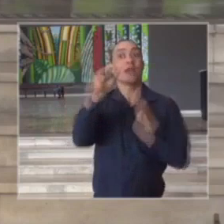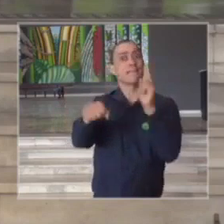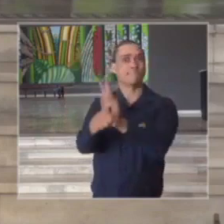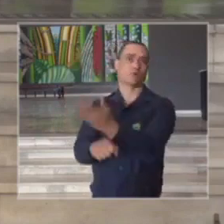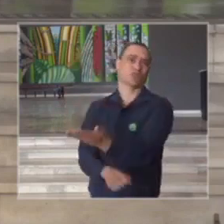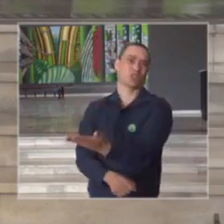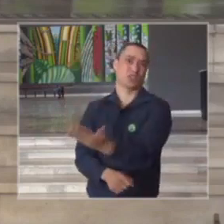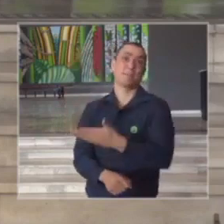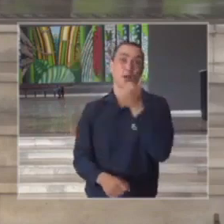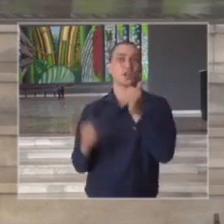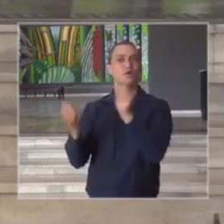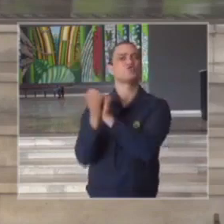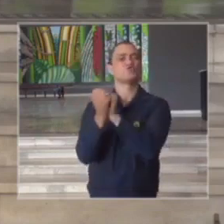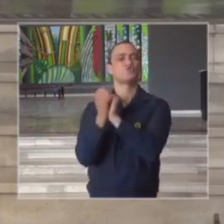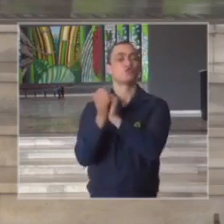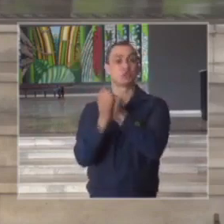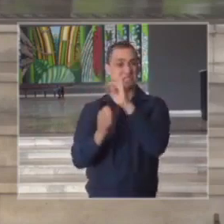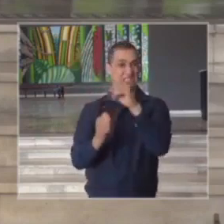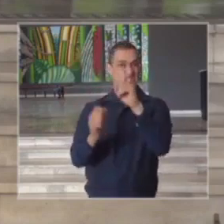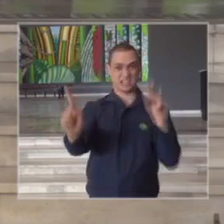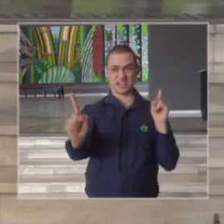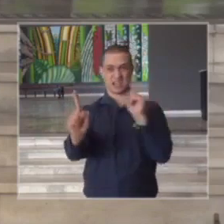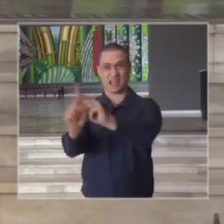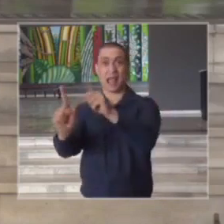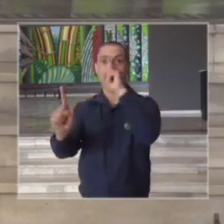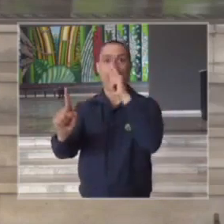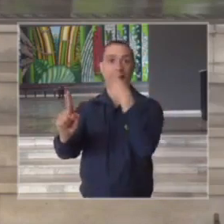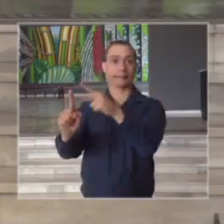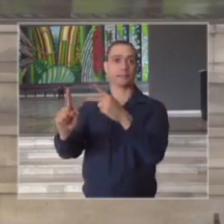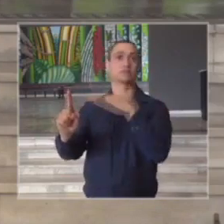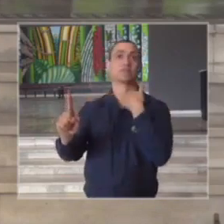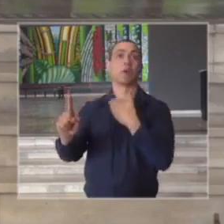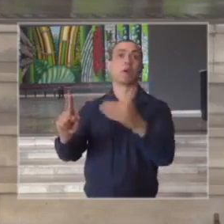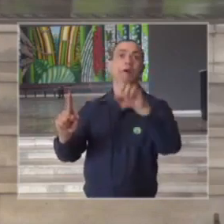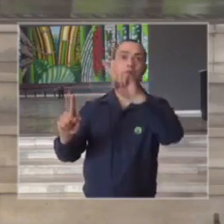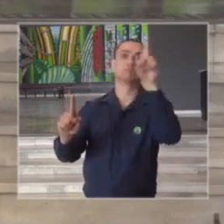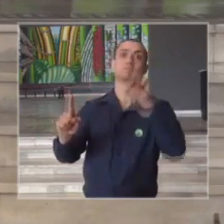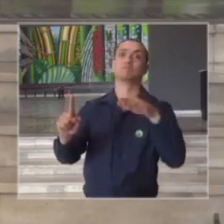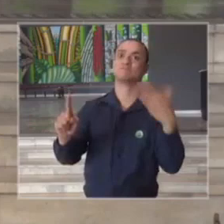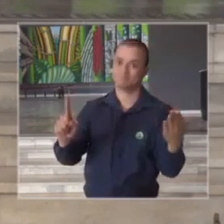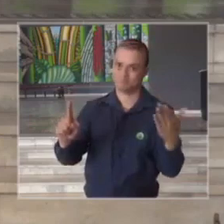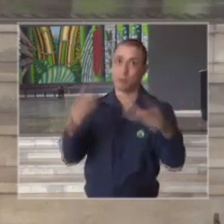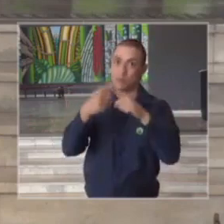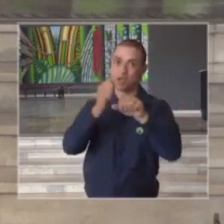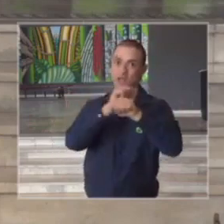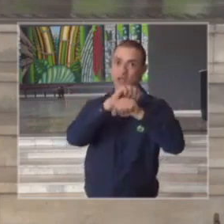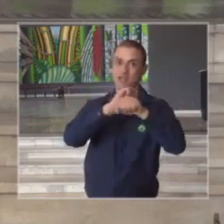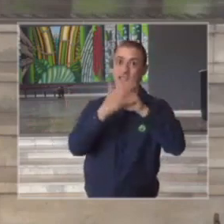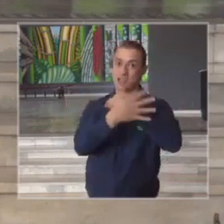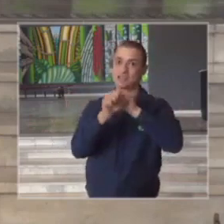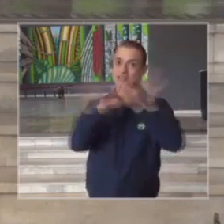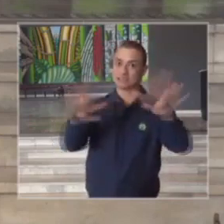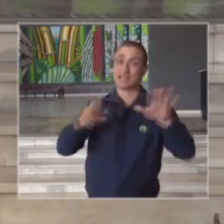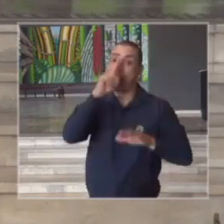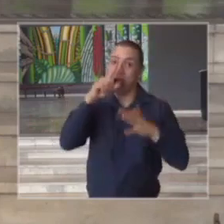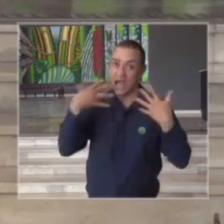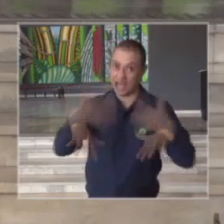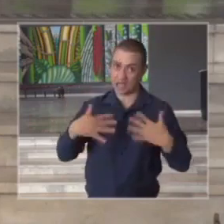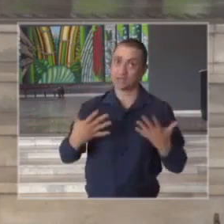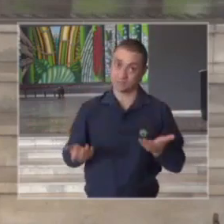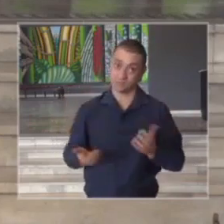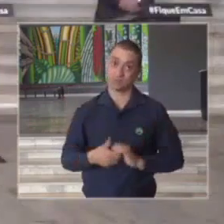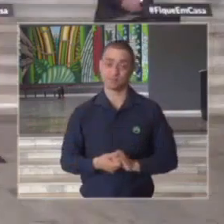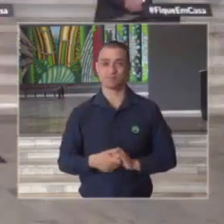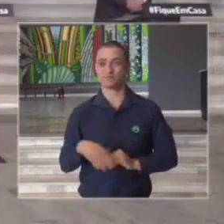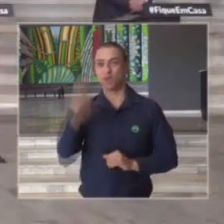-las e tê-las ao seu lado do que colocá-las em risco diante de uma circunstância de uma pandemia tão grave quanto essa